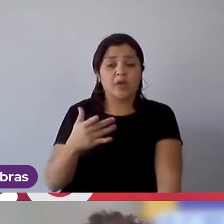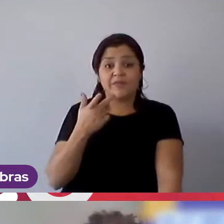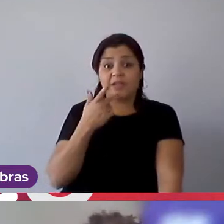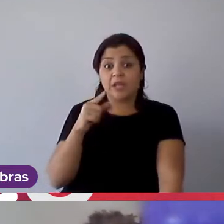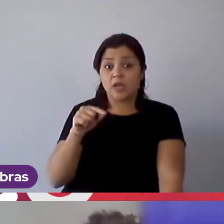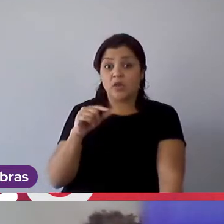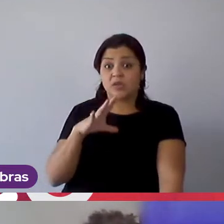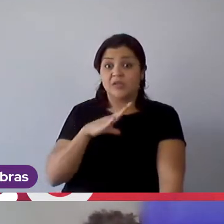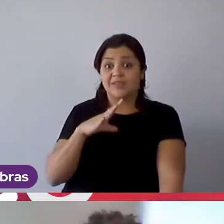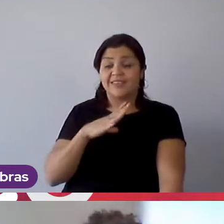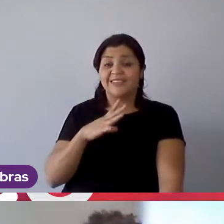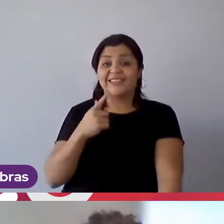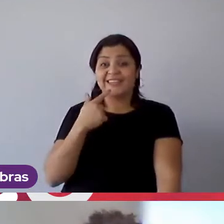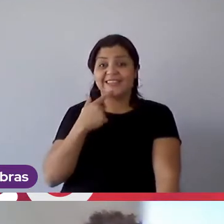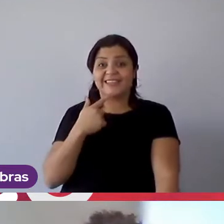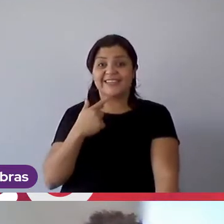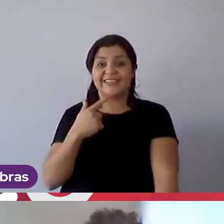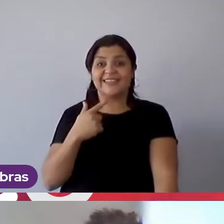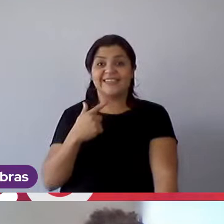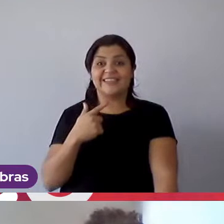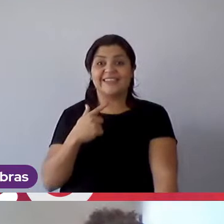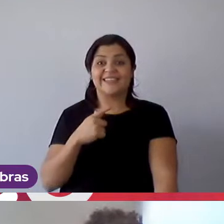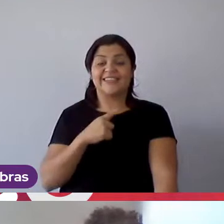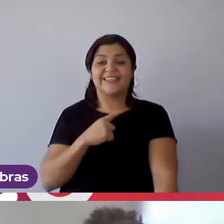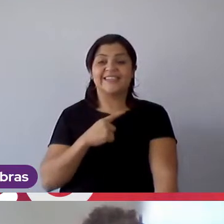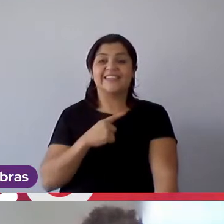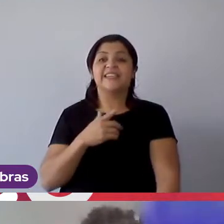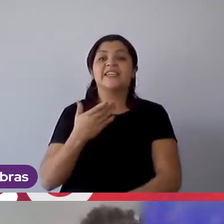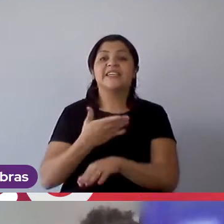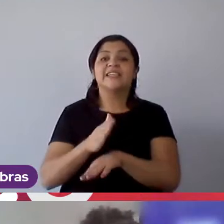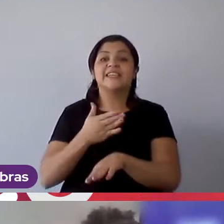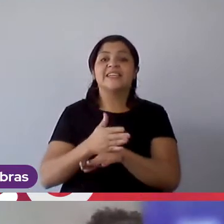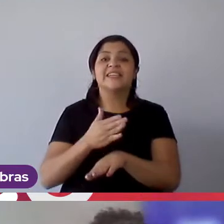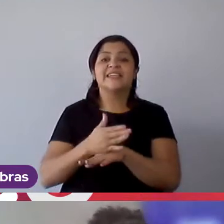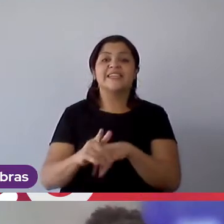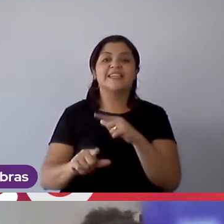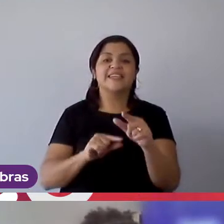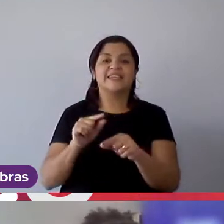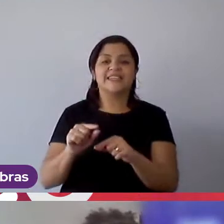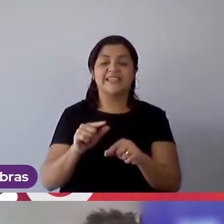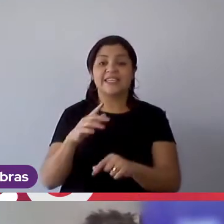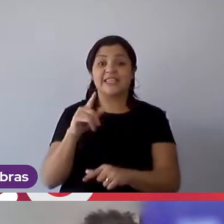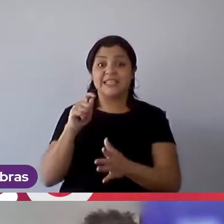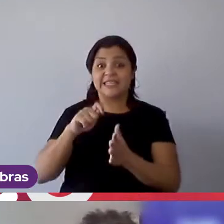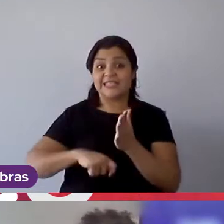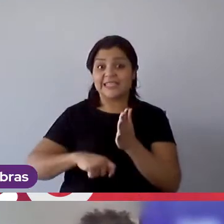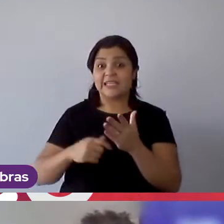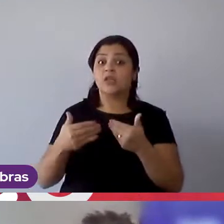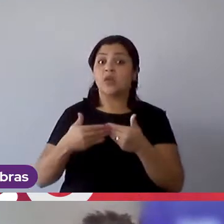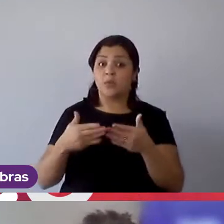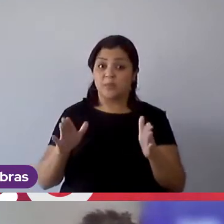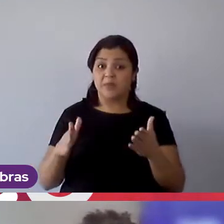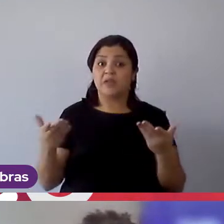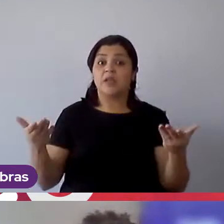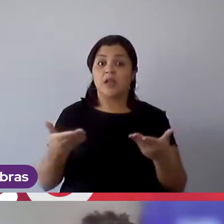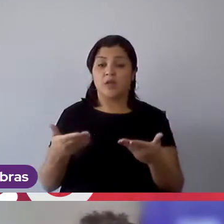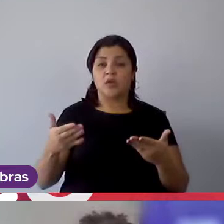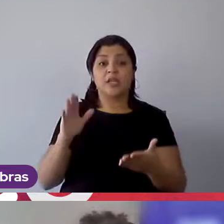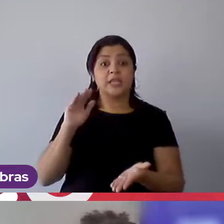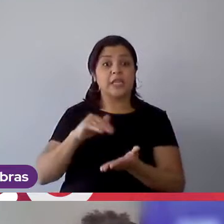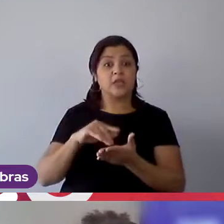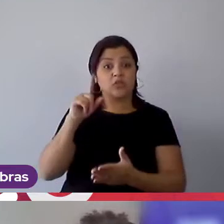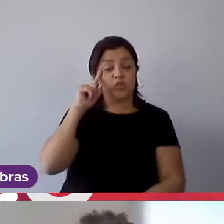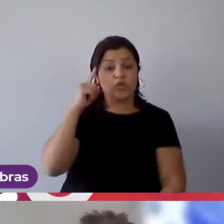fazer o jabá do nosso programa de estágio as inscrições estão abertas até dia